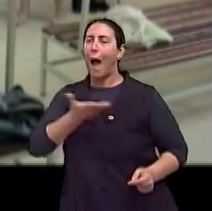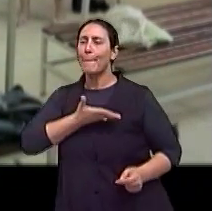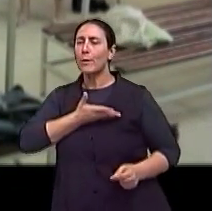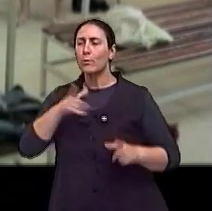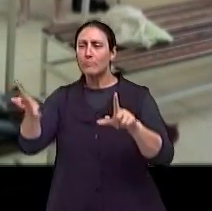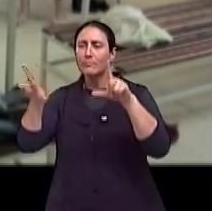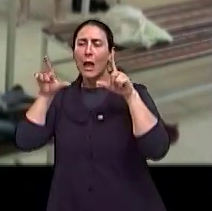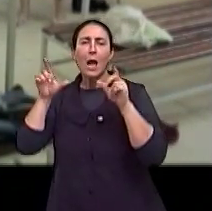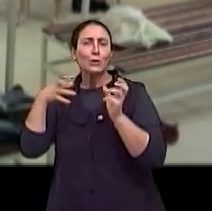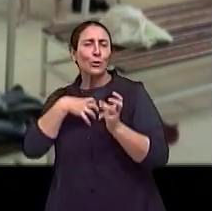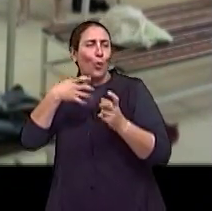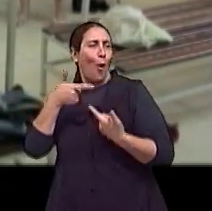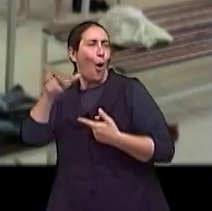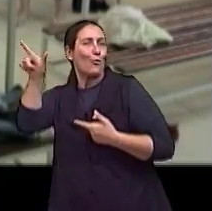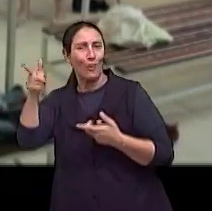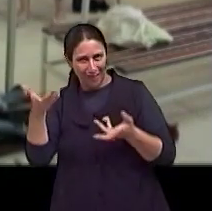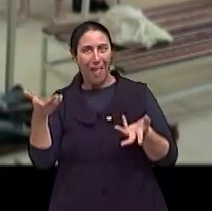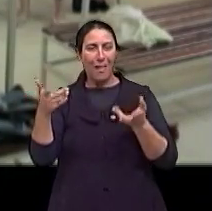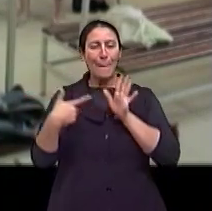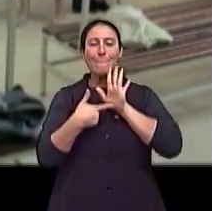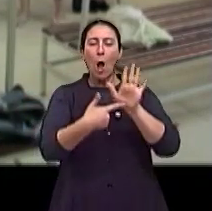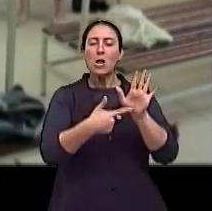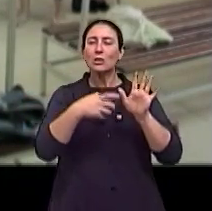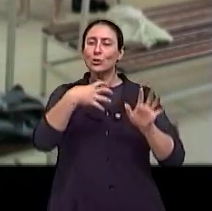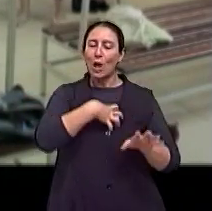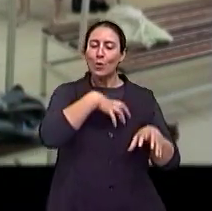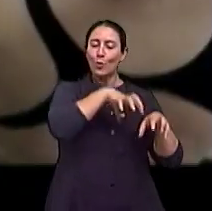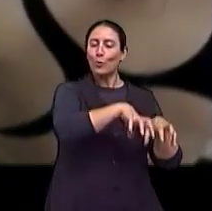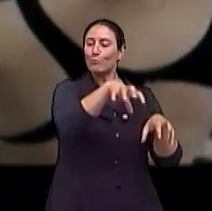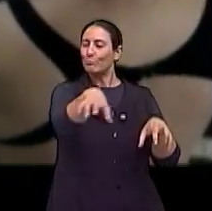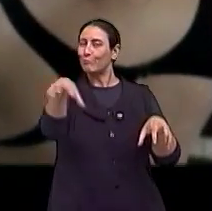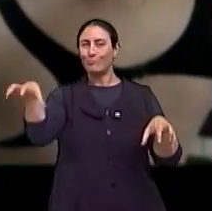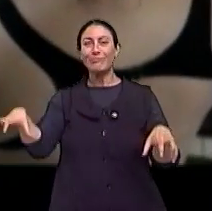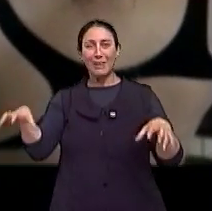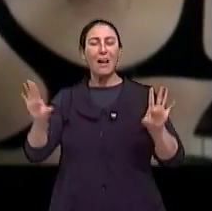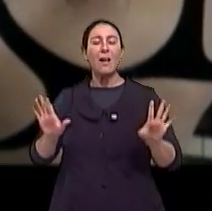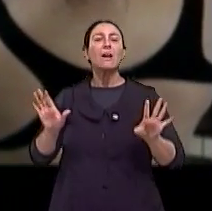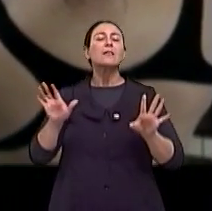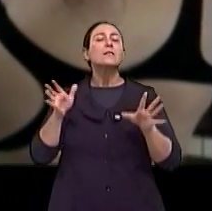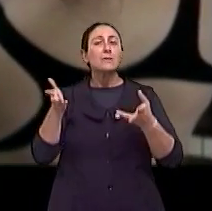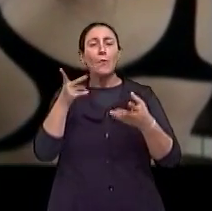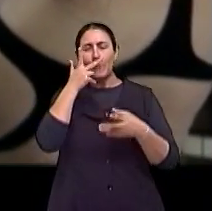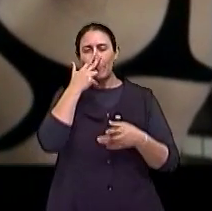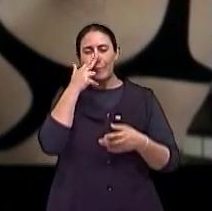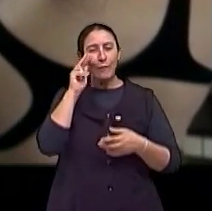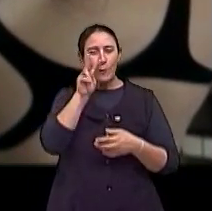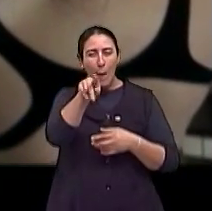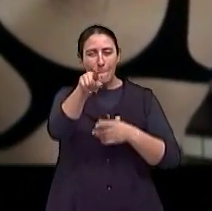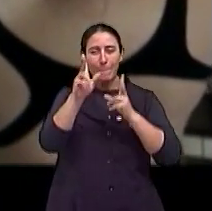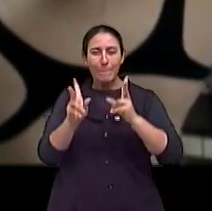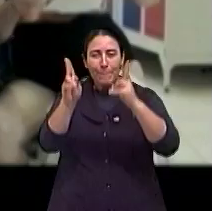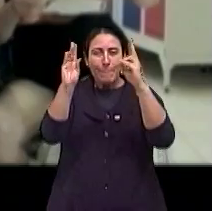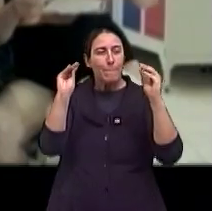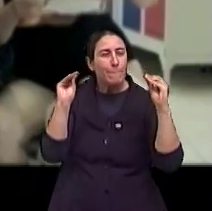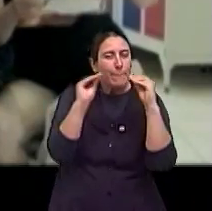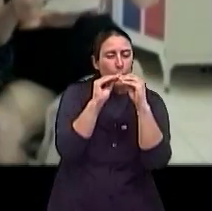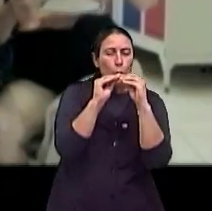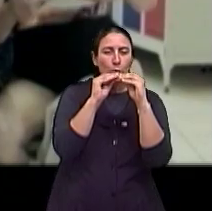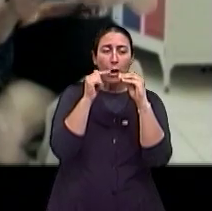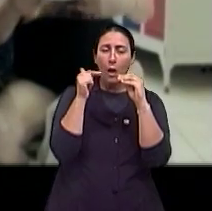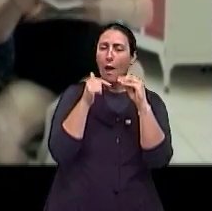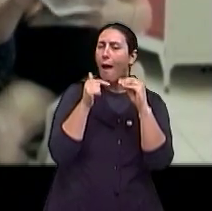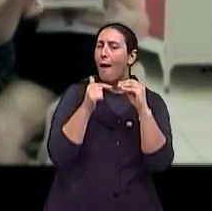programa coloca. E essa cena do beijo, né? Que foi mostrada aqui, é justamente um